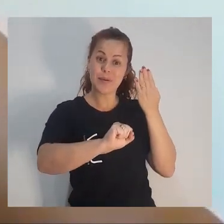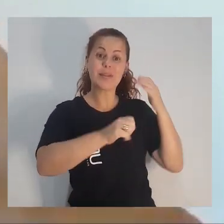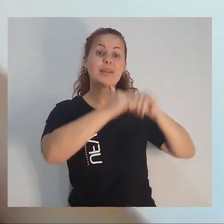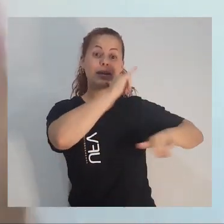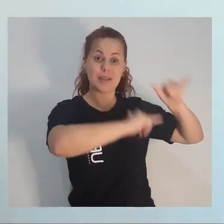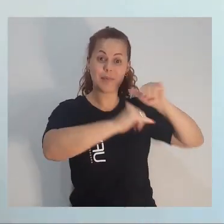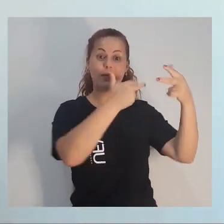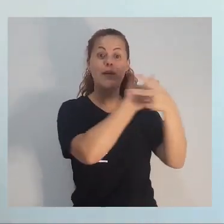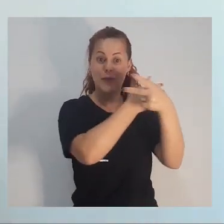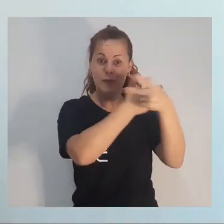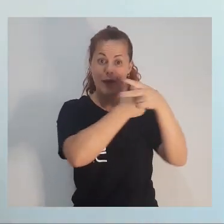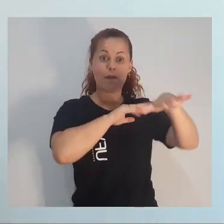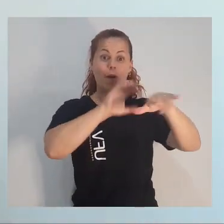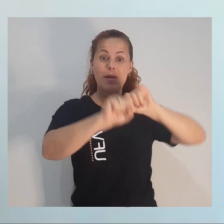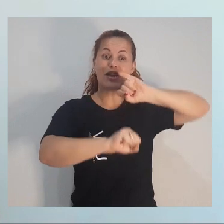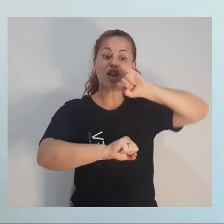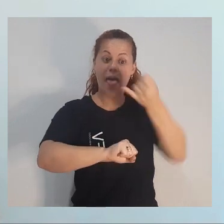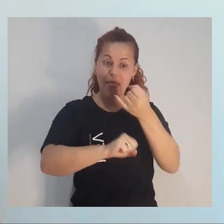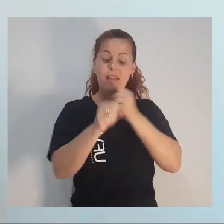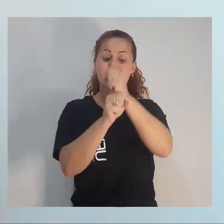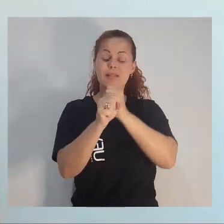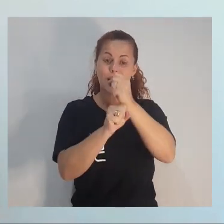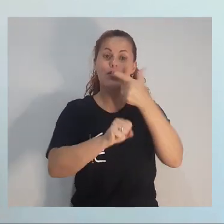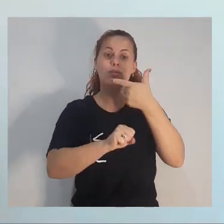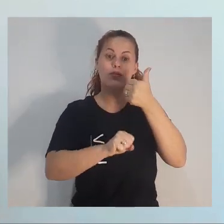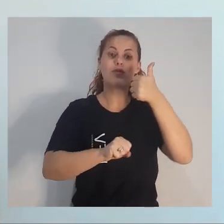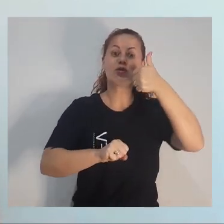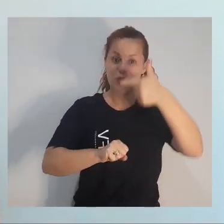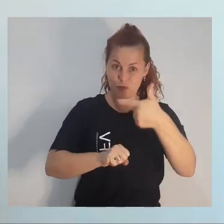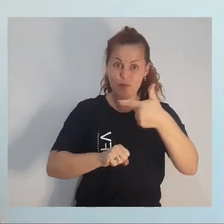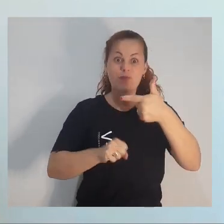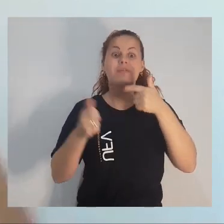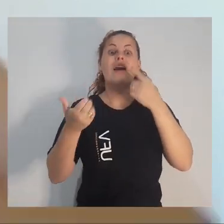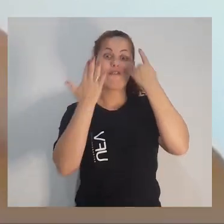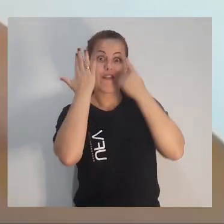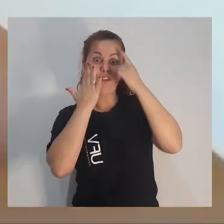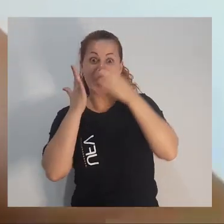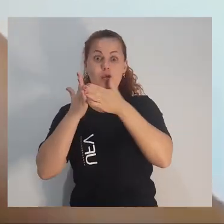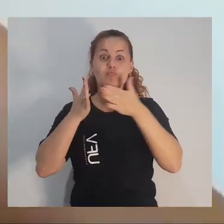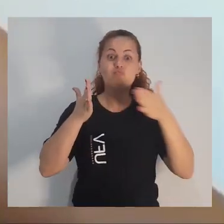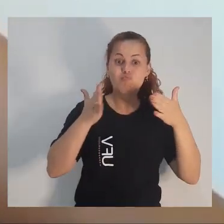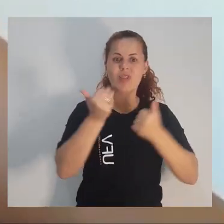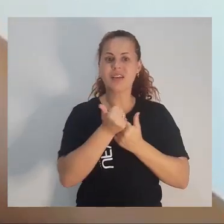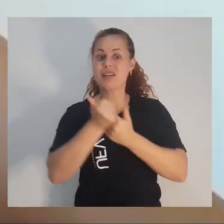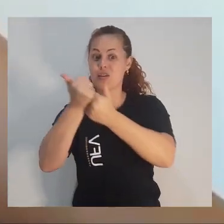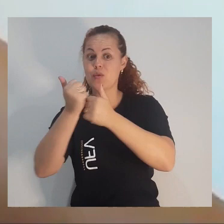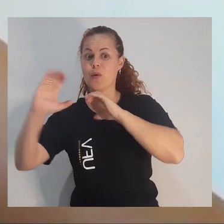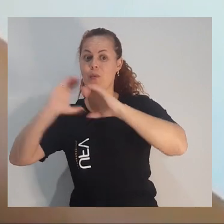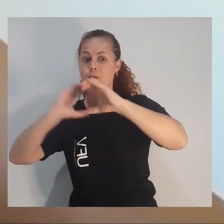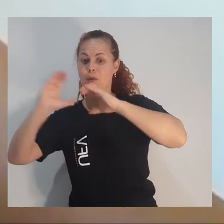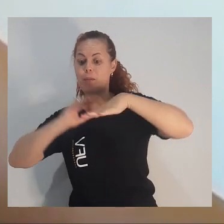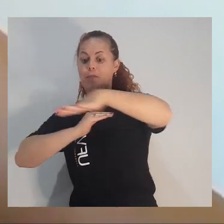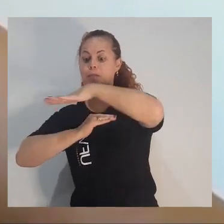Federal de Viçosa. Eu formei em janeiro desse ano, janeiro de 2021. Desde fevereiro, eu estou como assessora de comunicação do